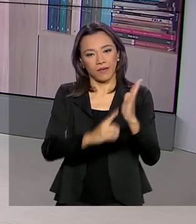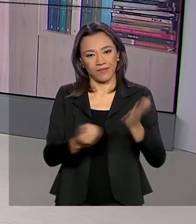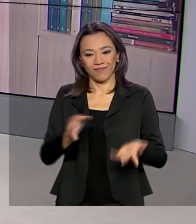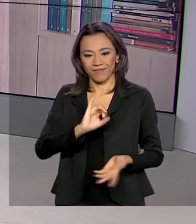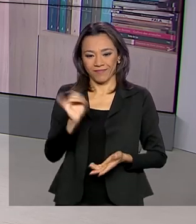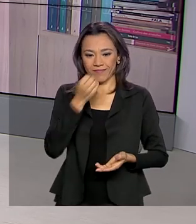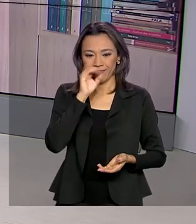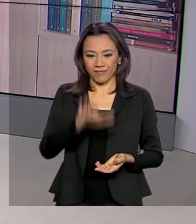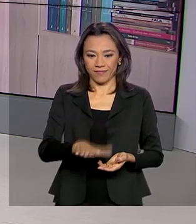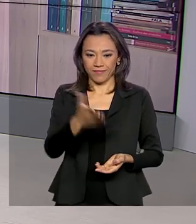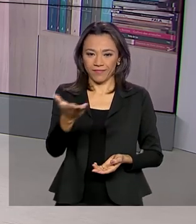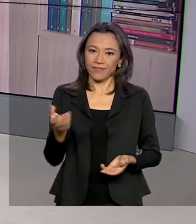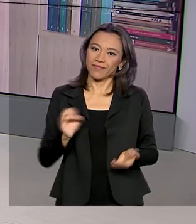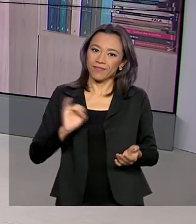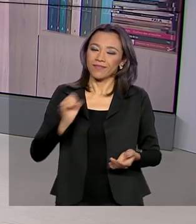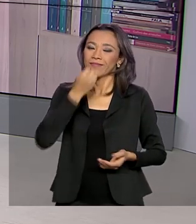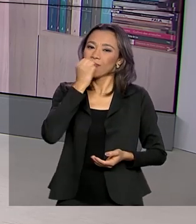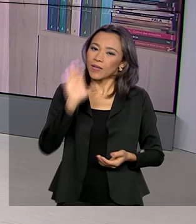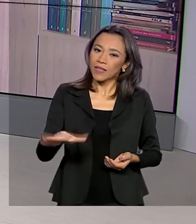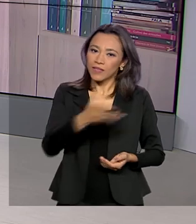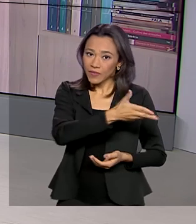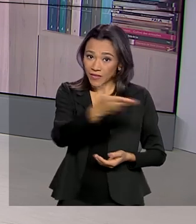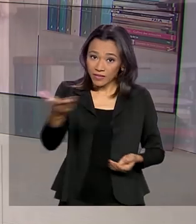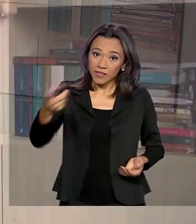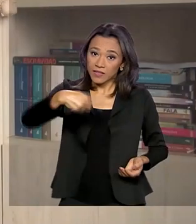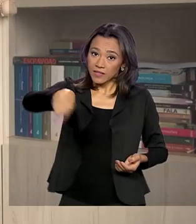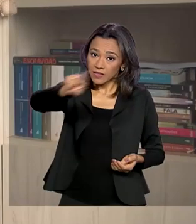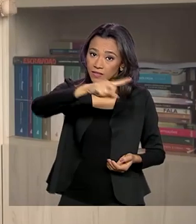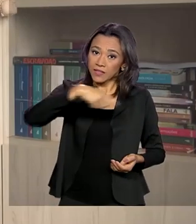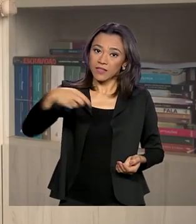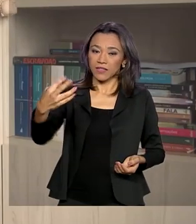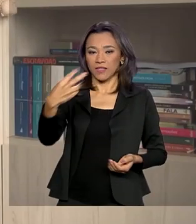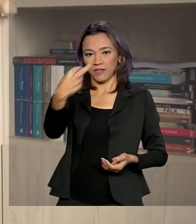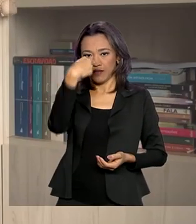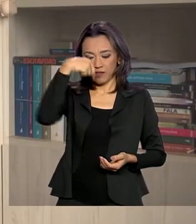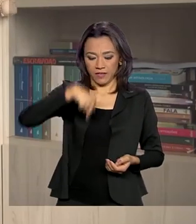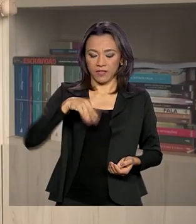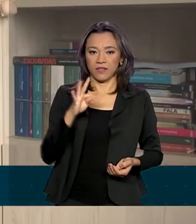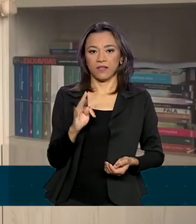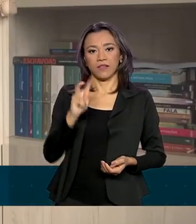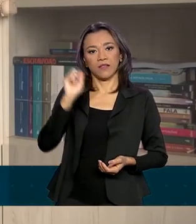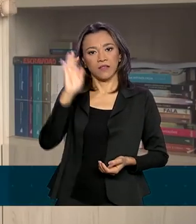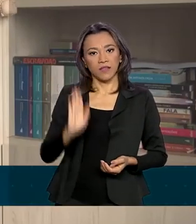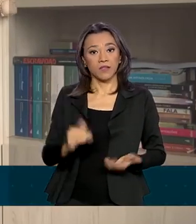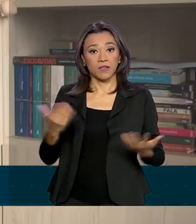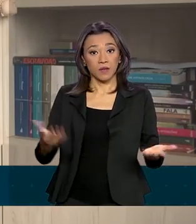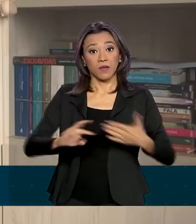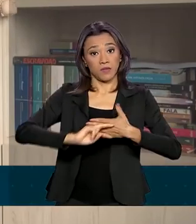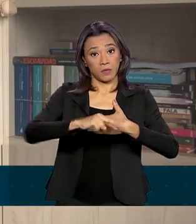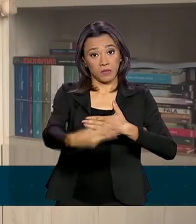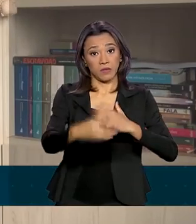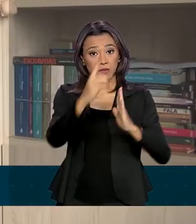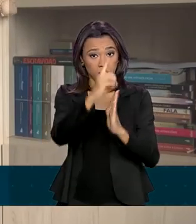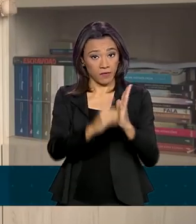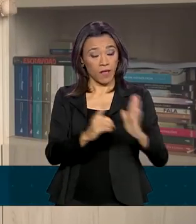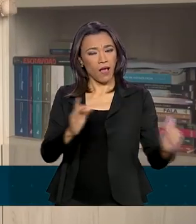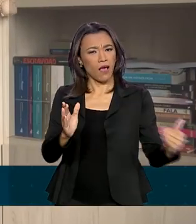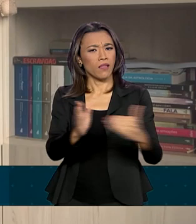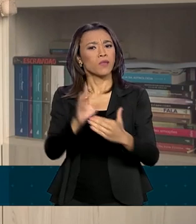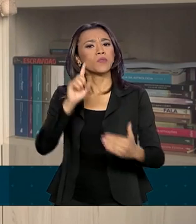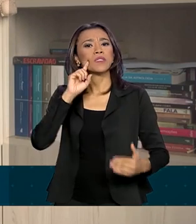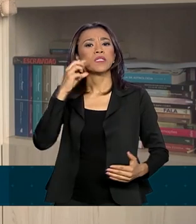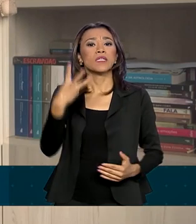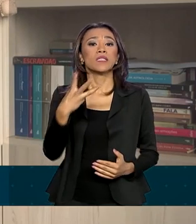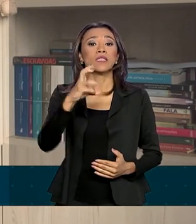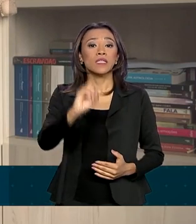Olá Roberto, boa tarde a você e a todos que nos acompanham aqui na TV Brasil. Os efeitos do decreto valem até o dia 31 de